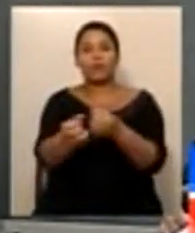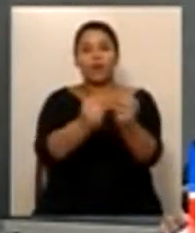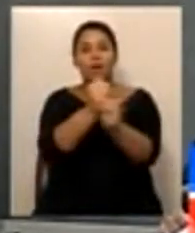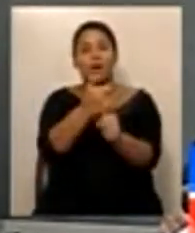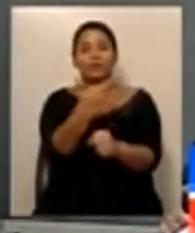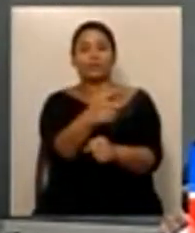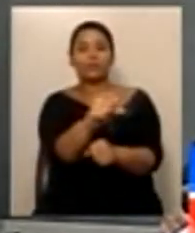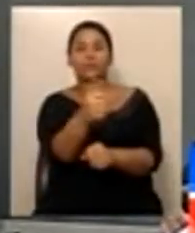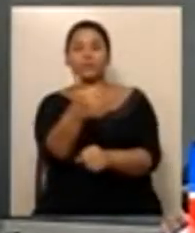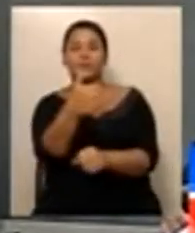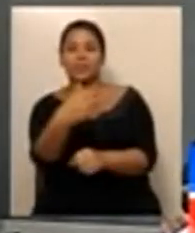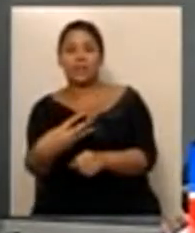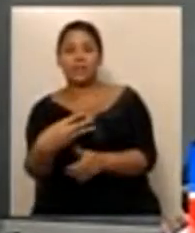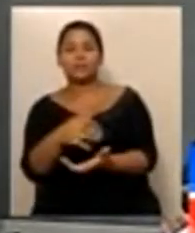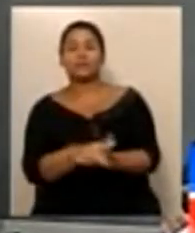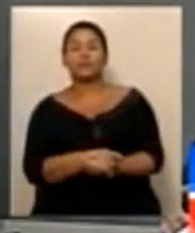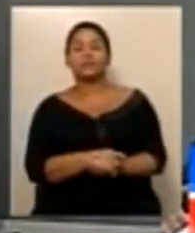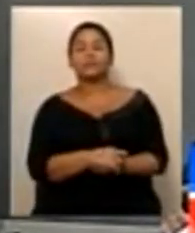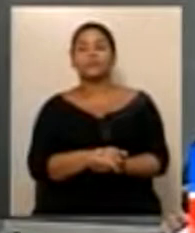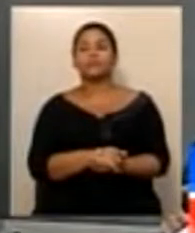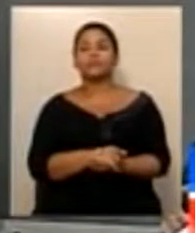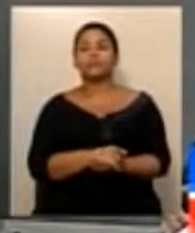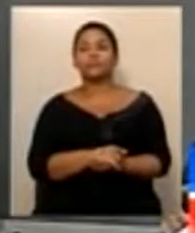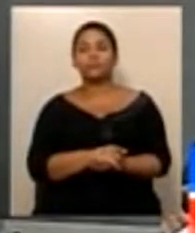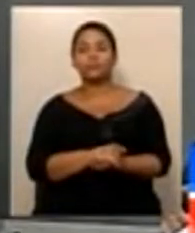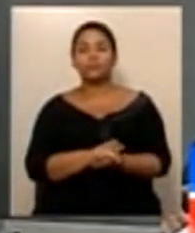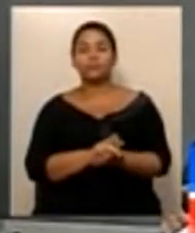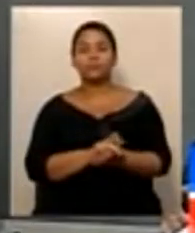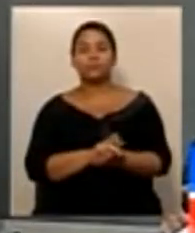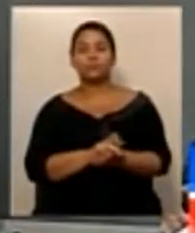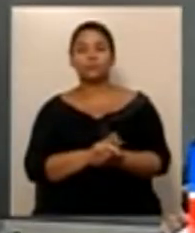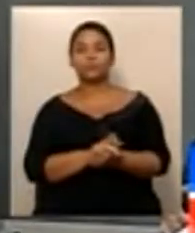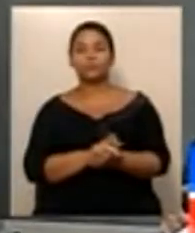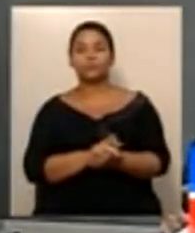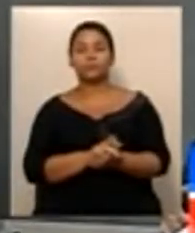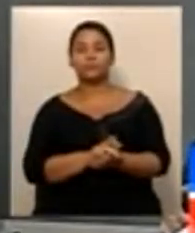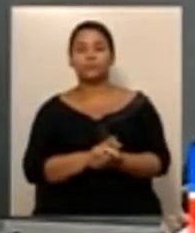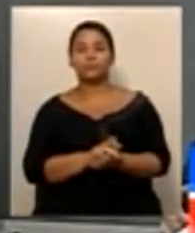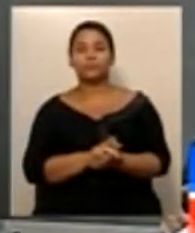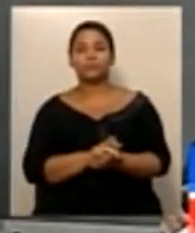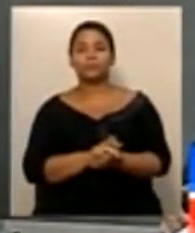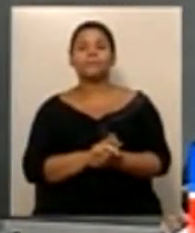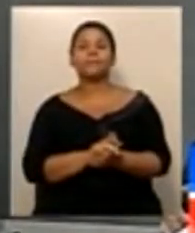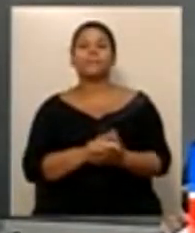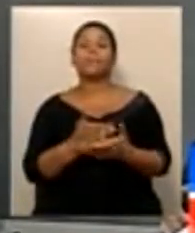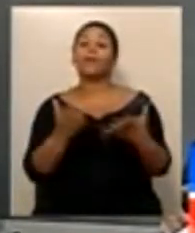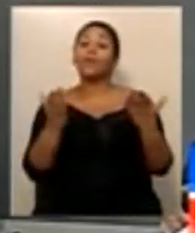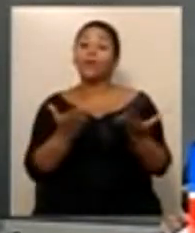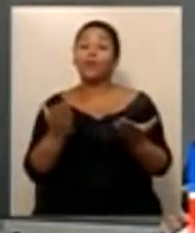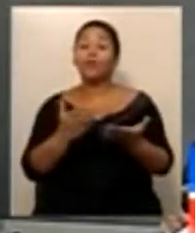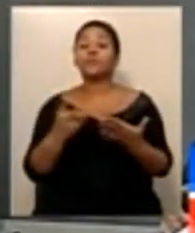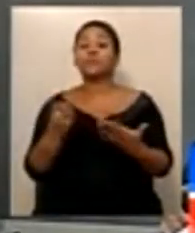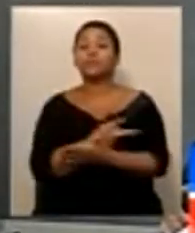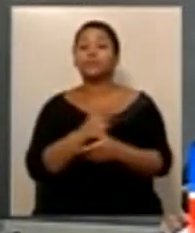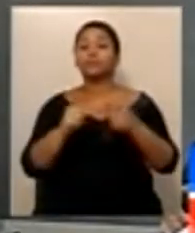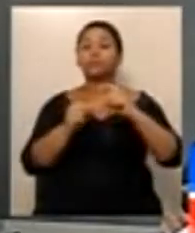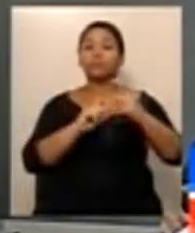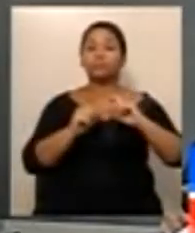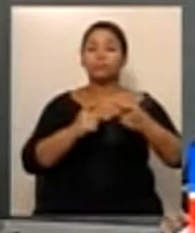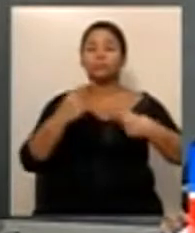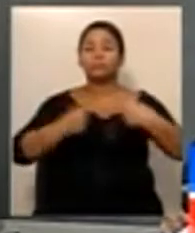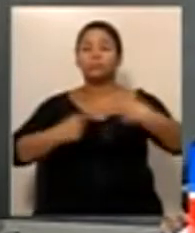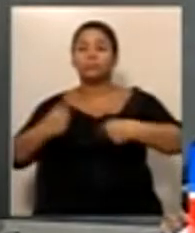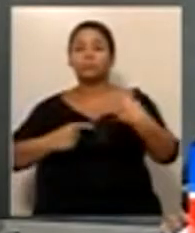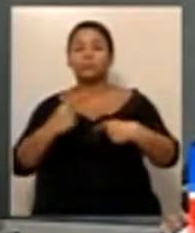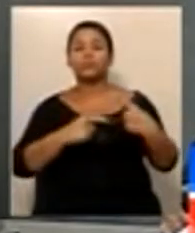Processo número 17, barra 2013. Discussão e votação do veto total